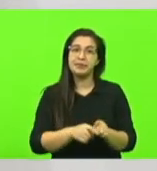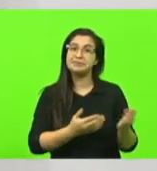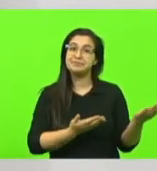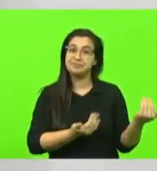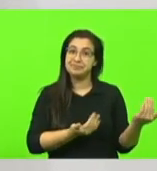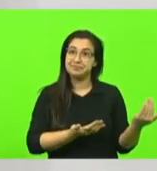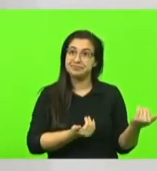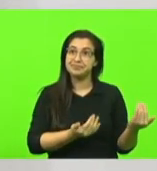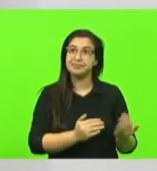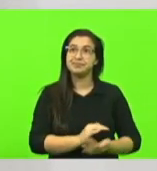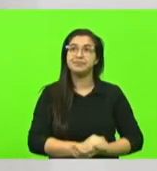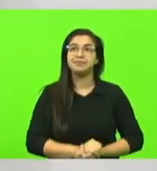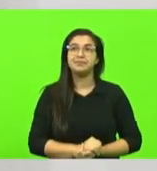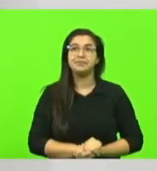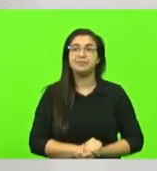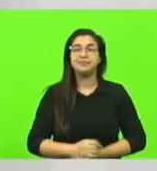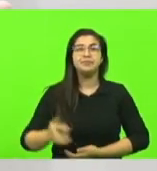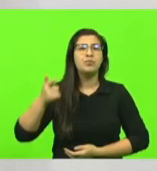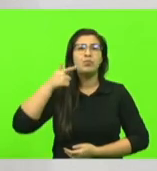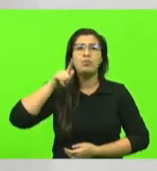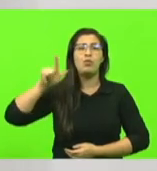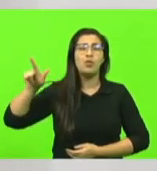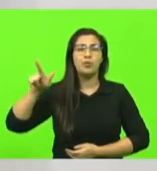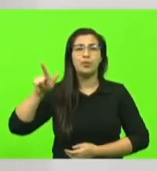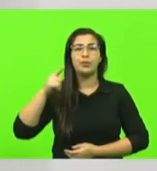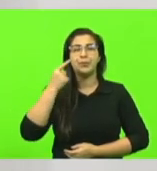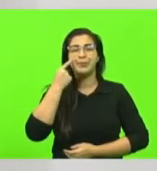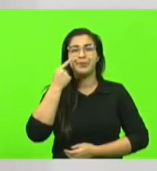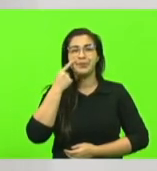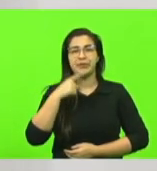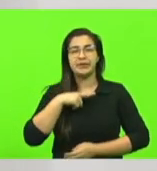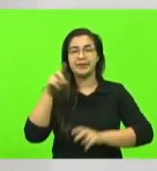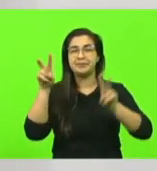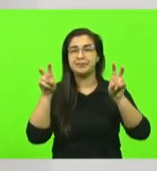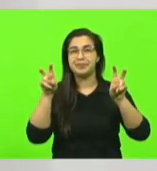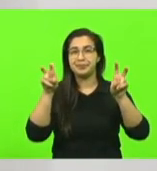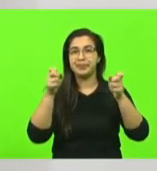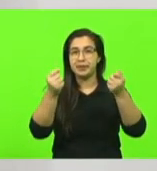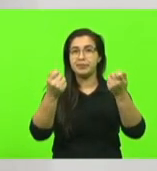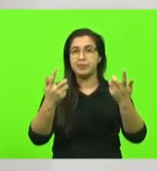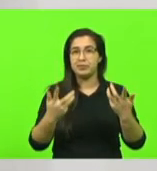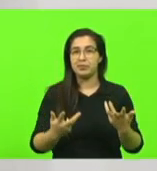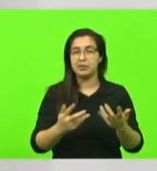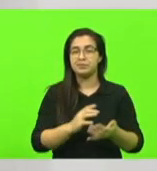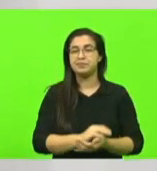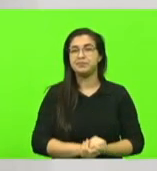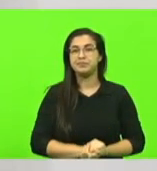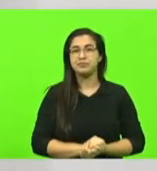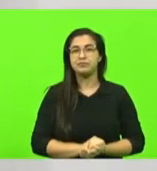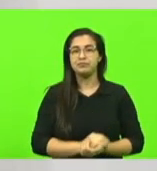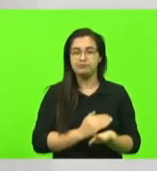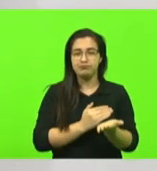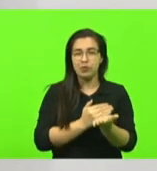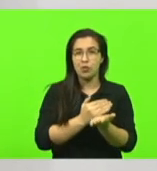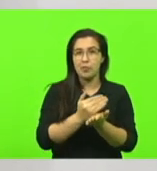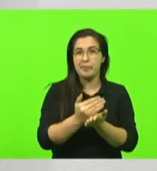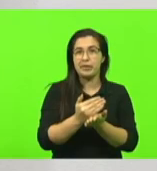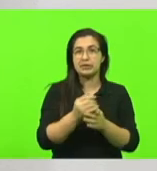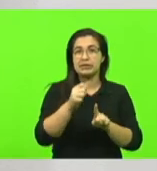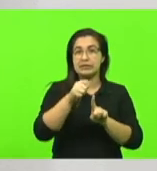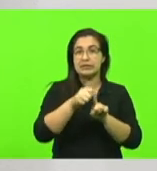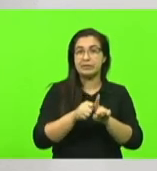outro assunto que eu peguei a anotação aqui para falar nós entramos no mês de setembro